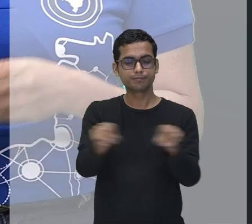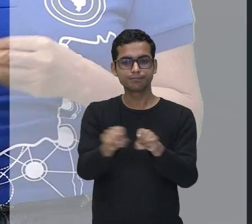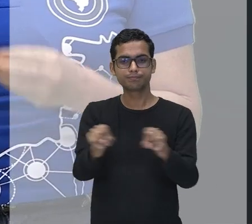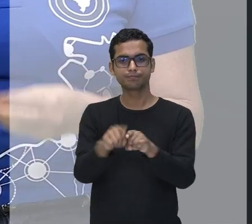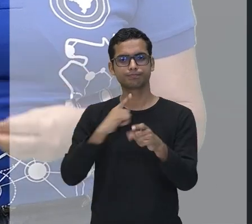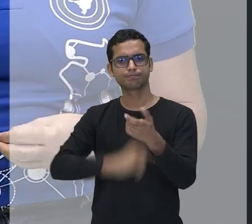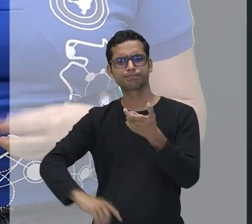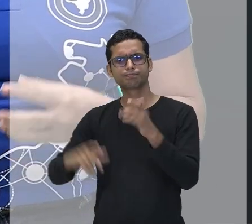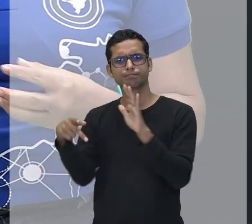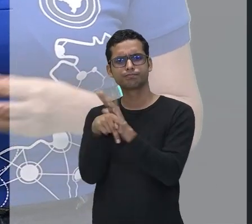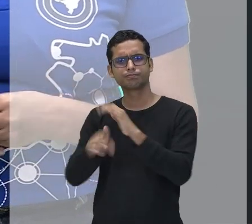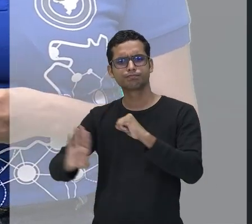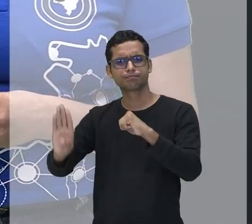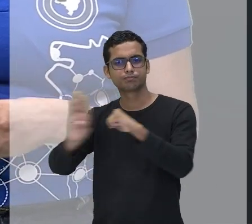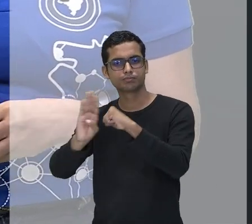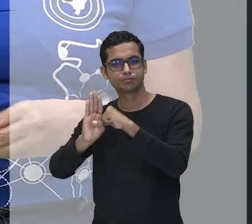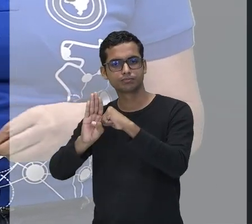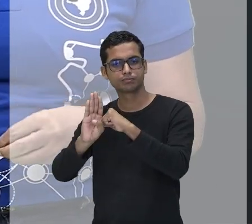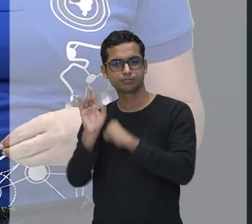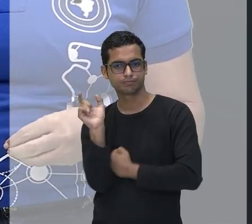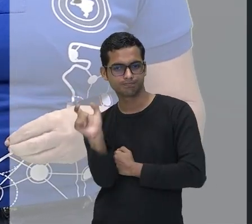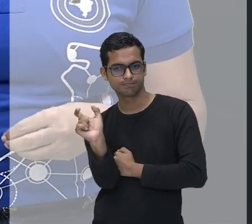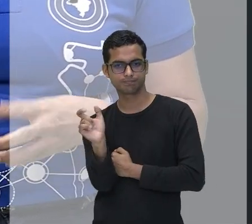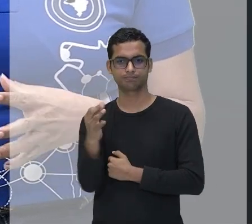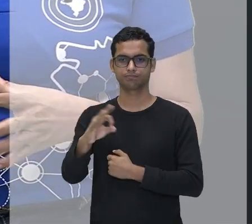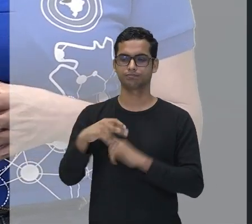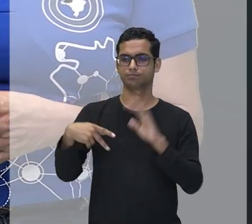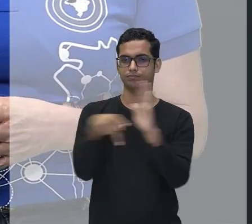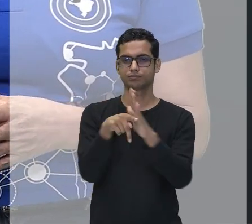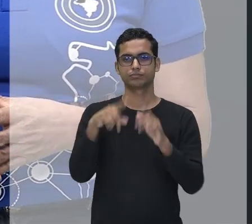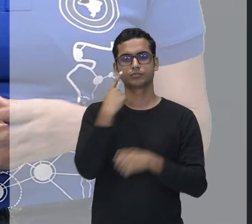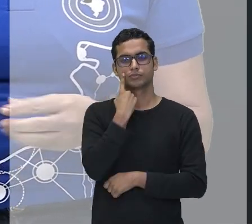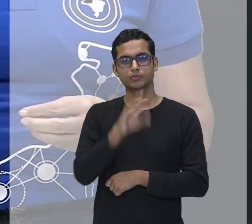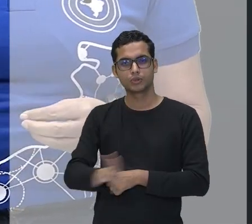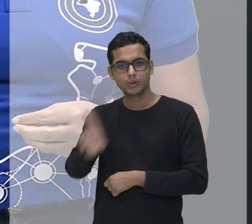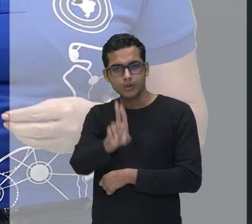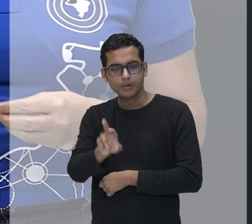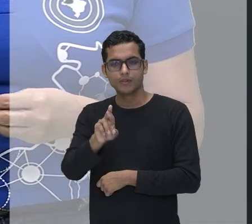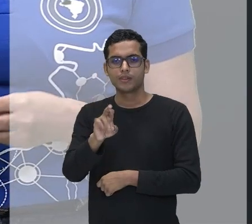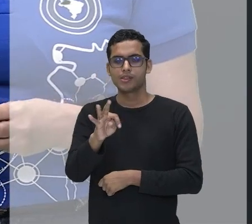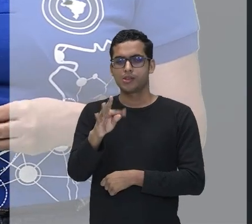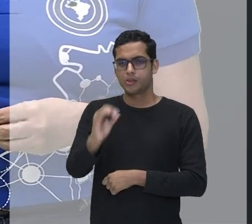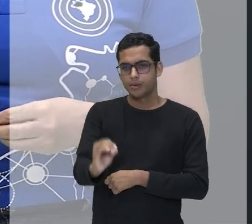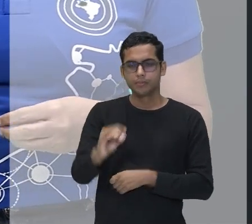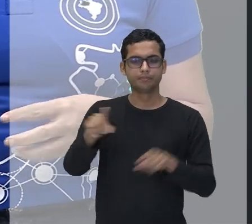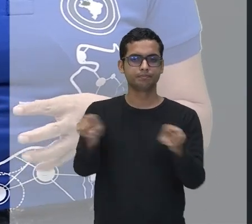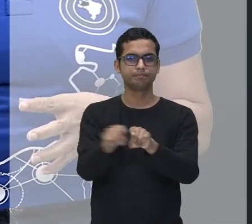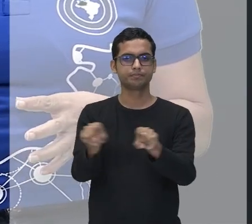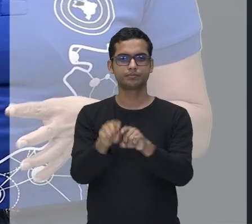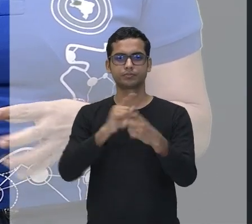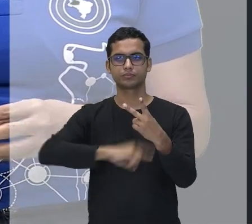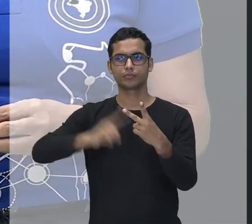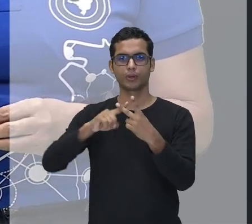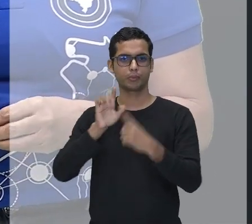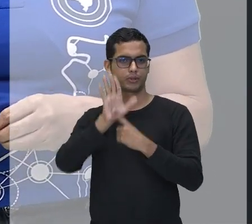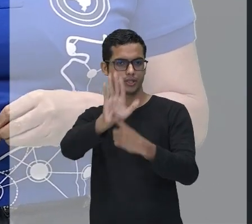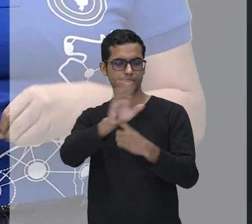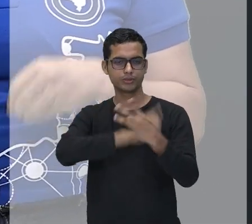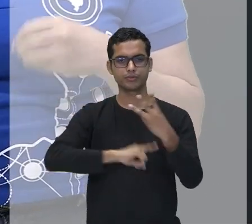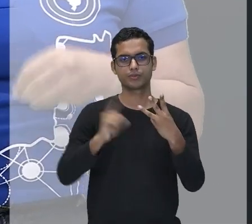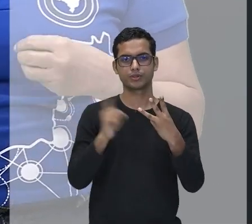Temos os pessoais do caso reto, os pronomes demonstrativos, possessivos,